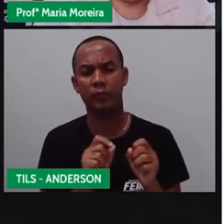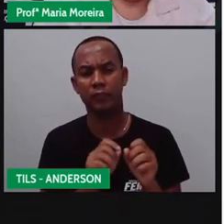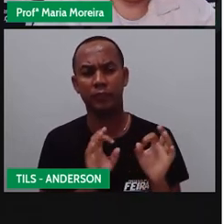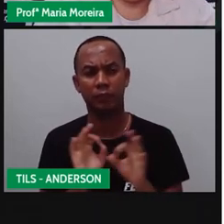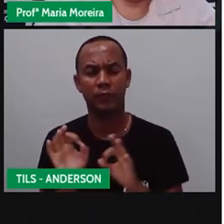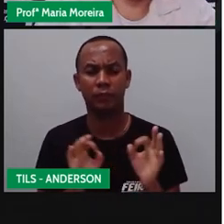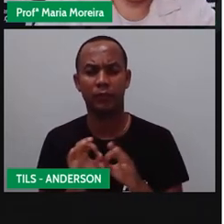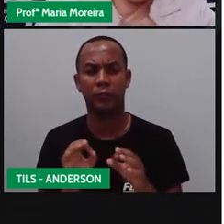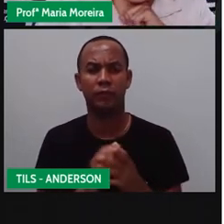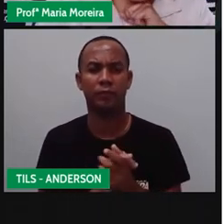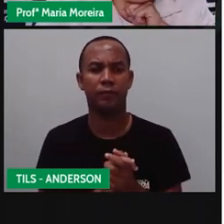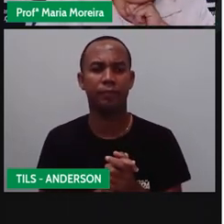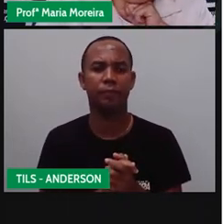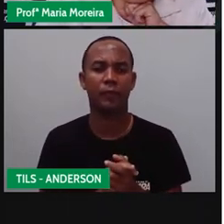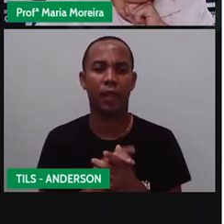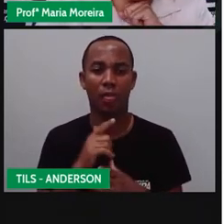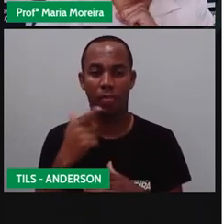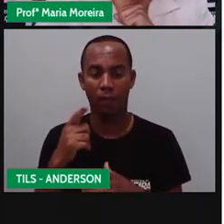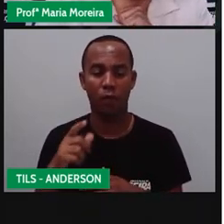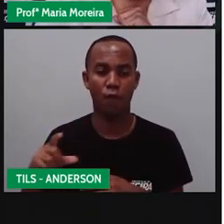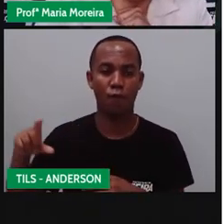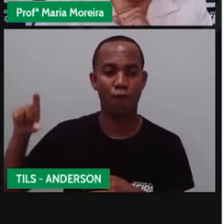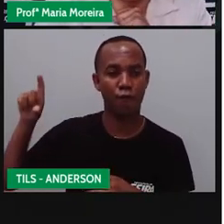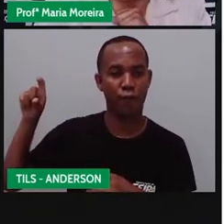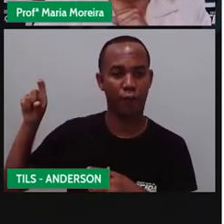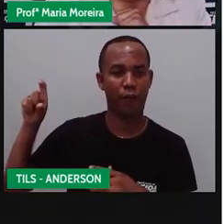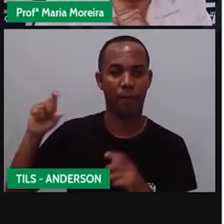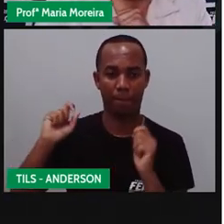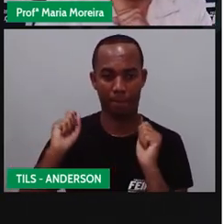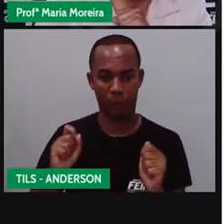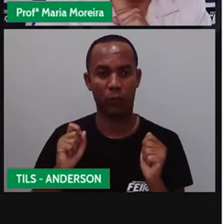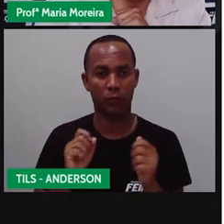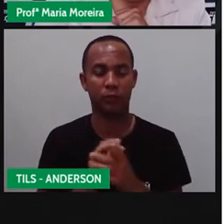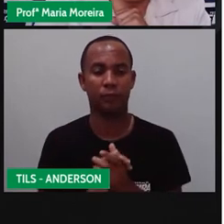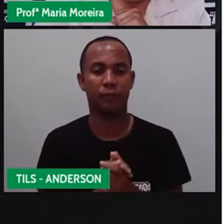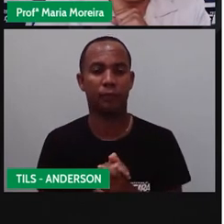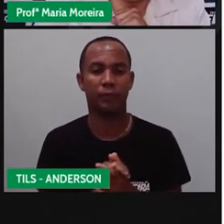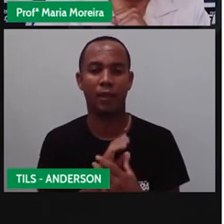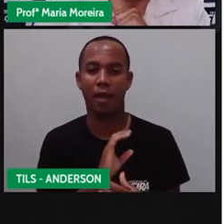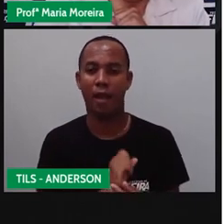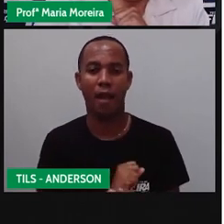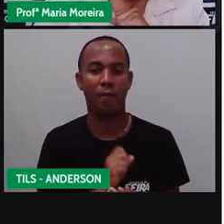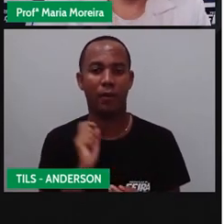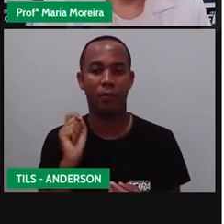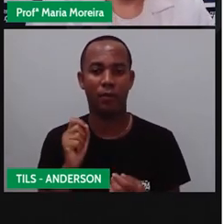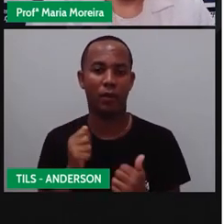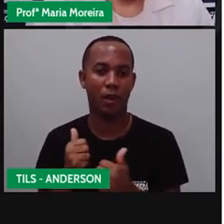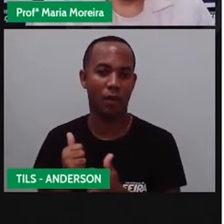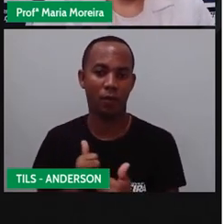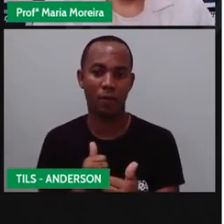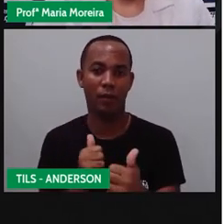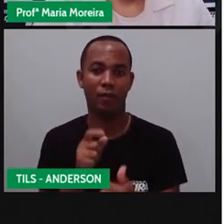aquela foto bacana e marcar a gente aonde no Instagram da Cedoc, porque a gente ama acompanhar vocês.